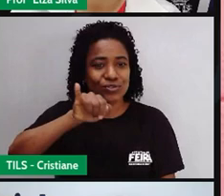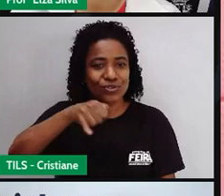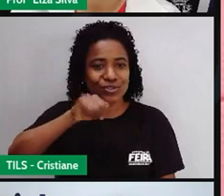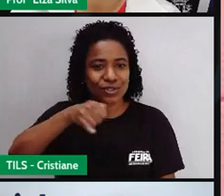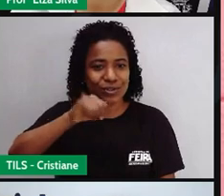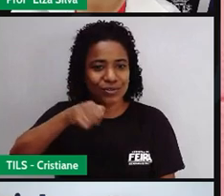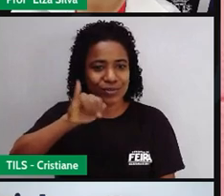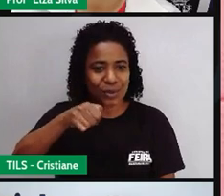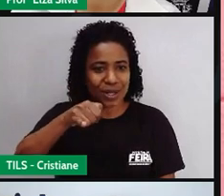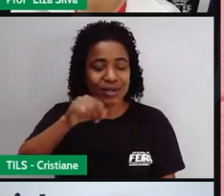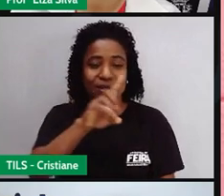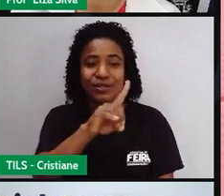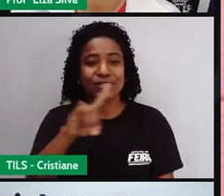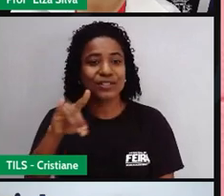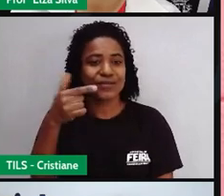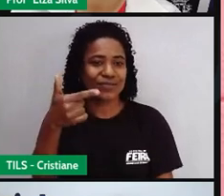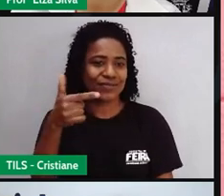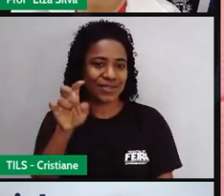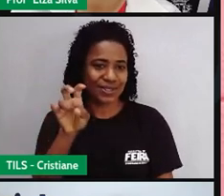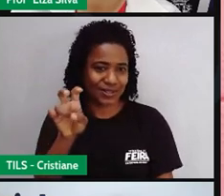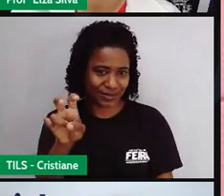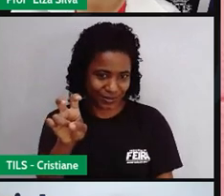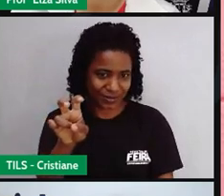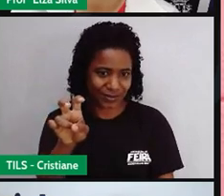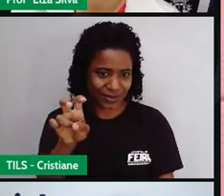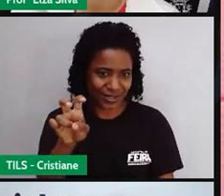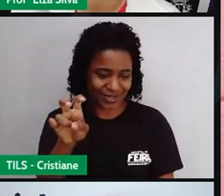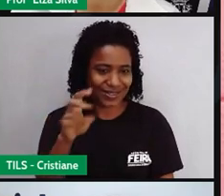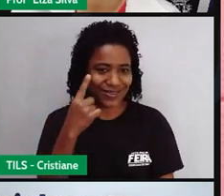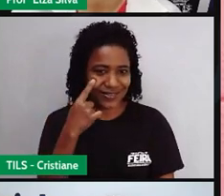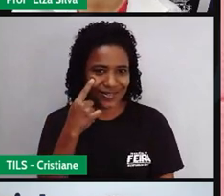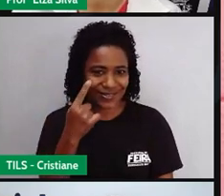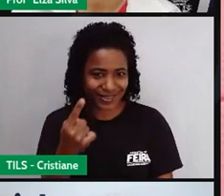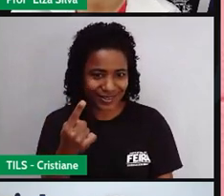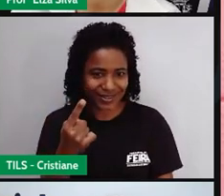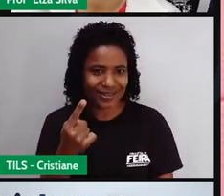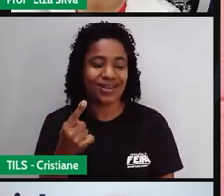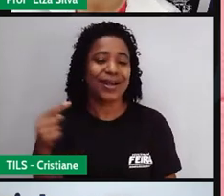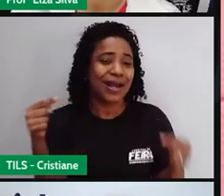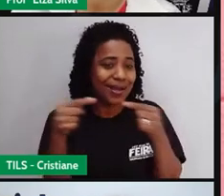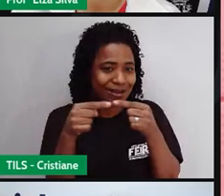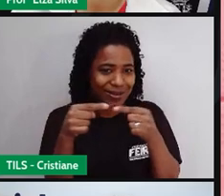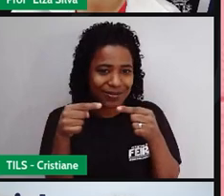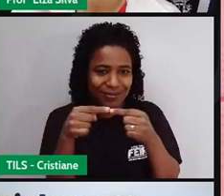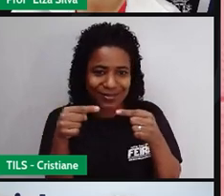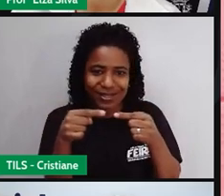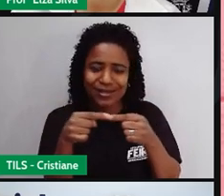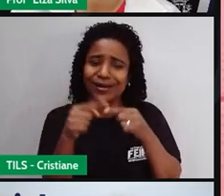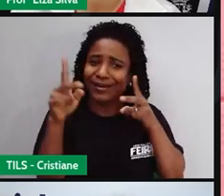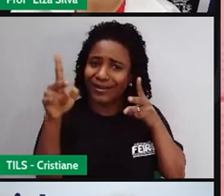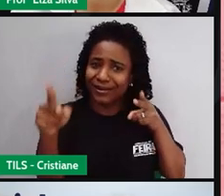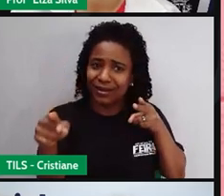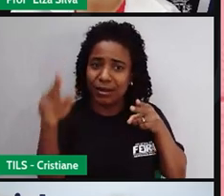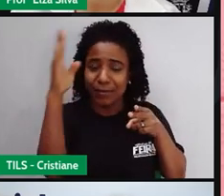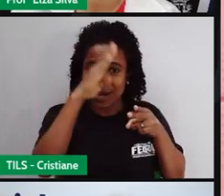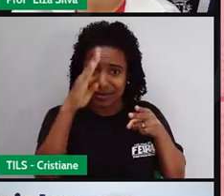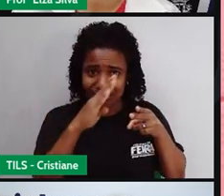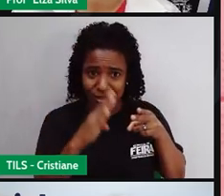25th. On January 25th. que é no dia 25 de janeiro.